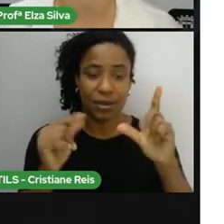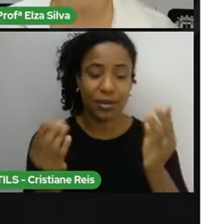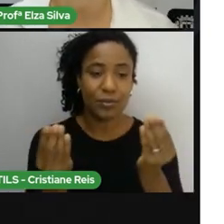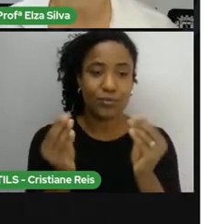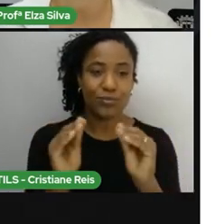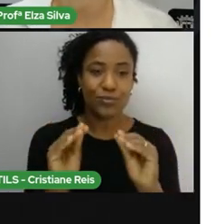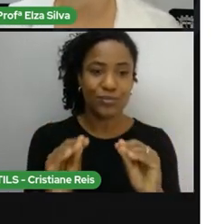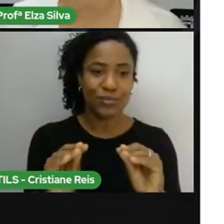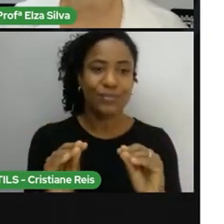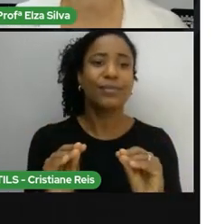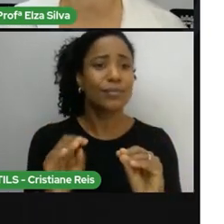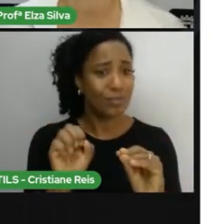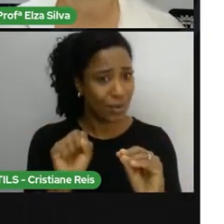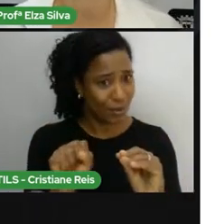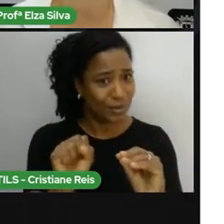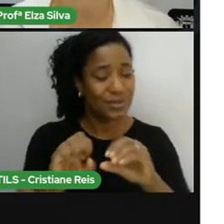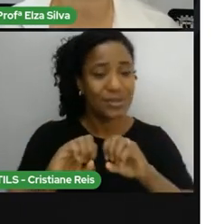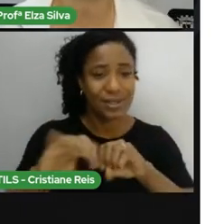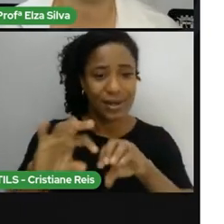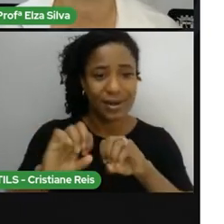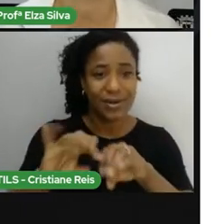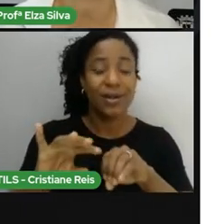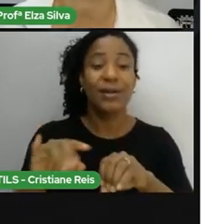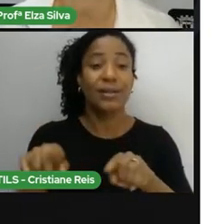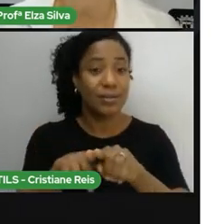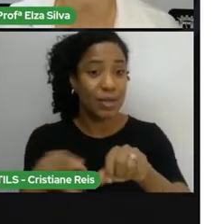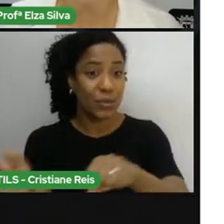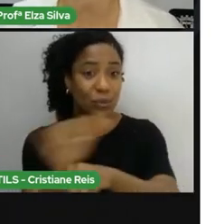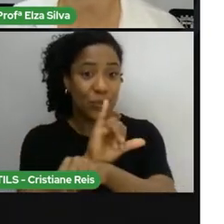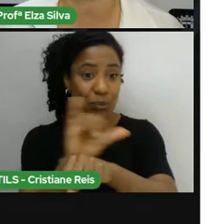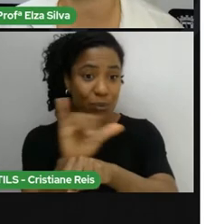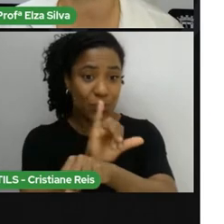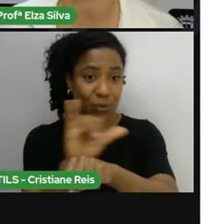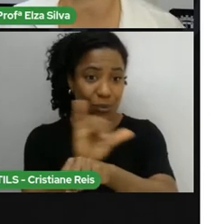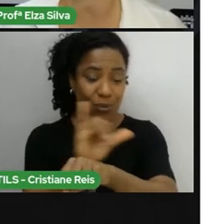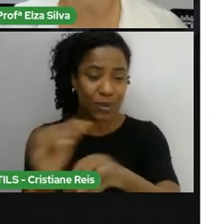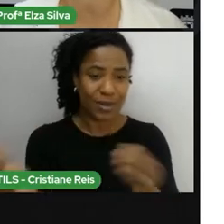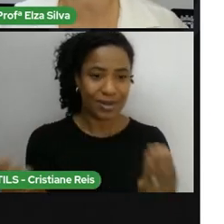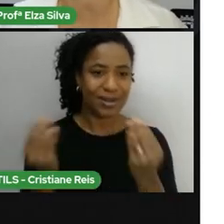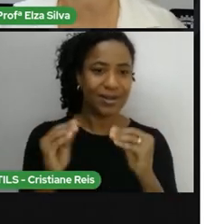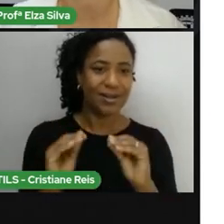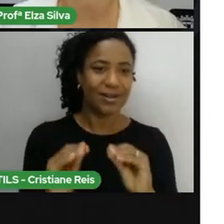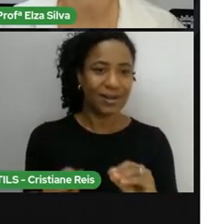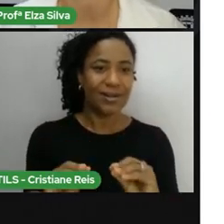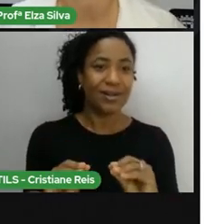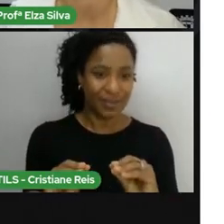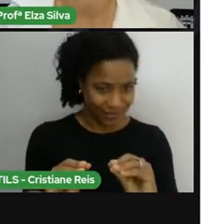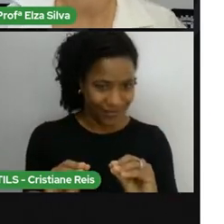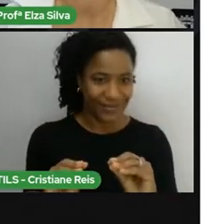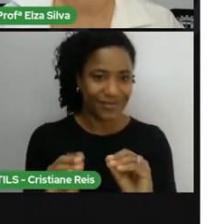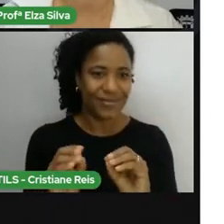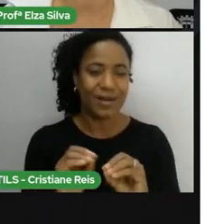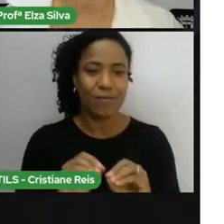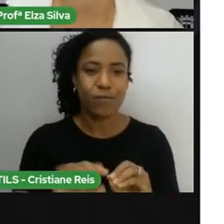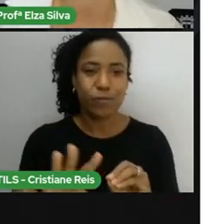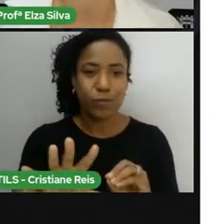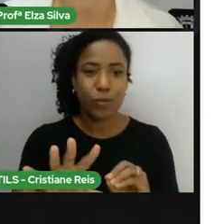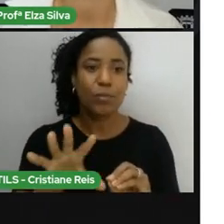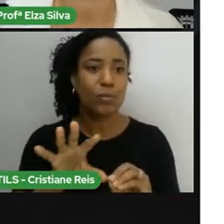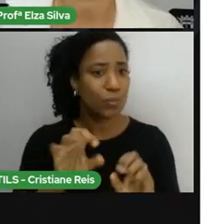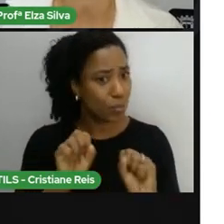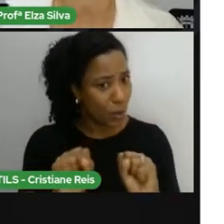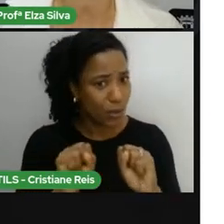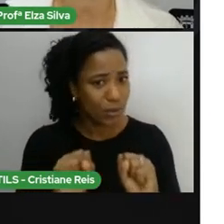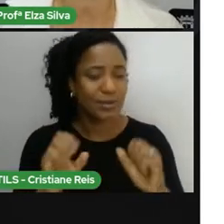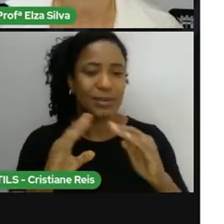no slide e que será também disponibilizado no campo descrição abaixo do vídeo. Então, vejamos.